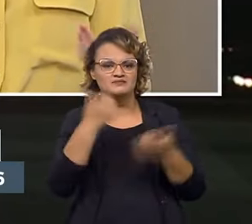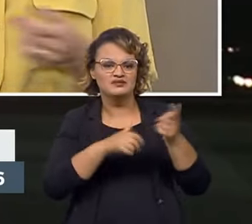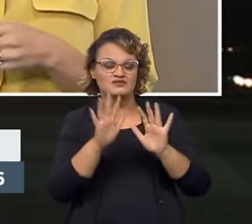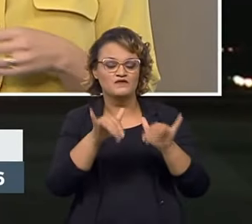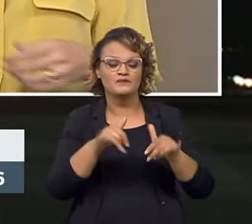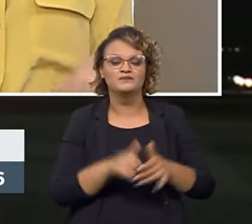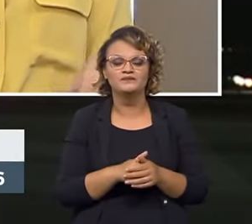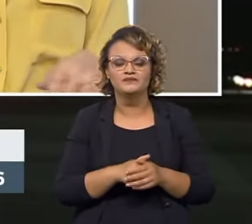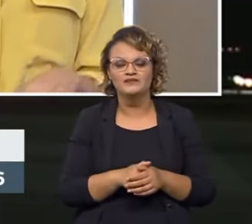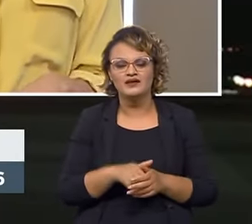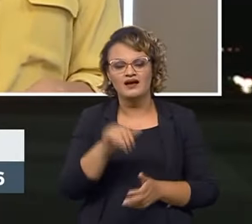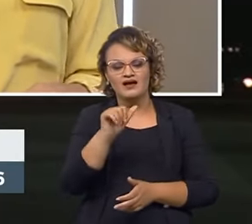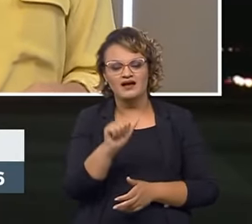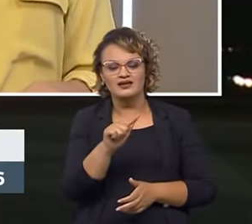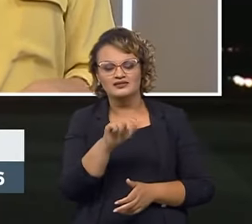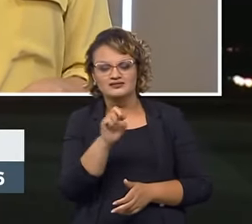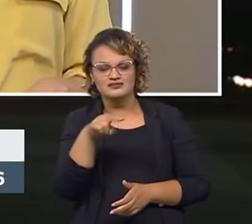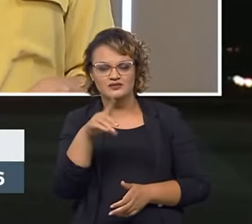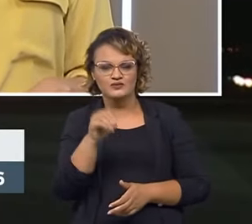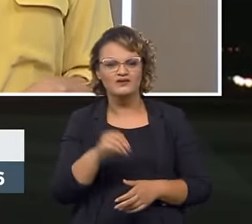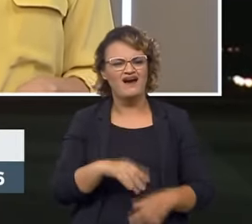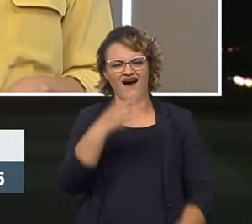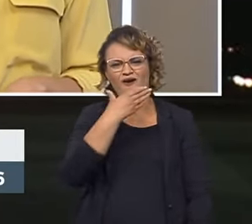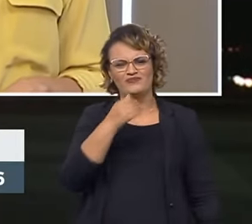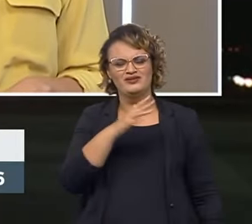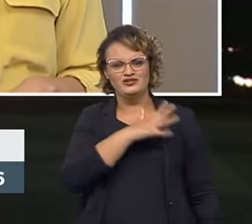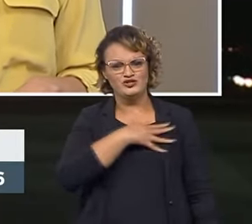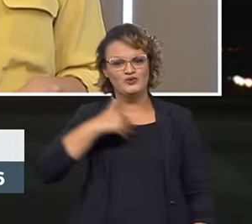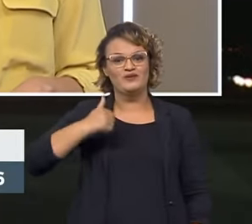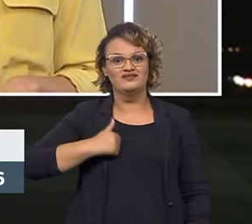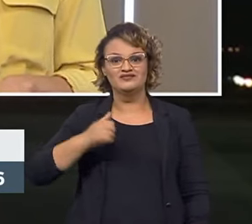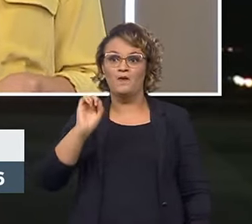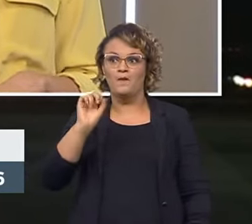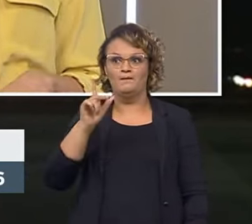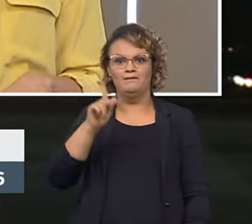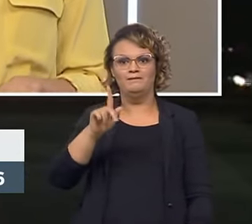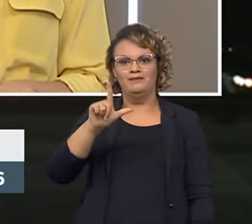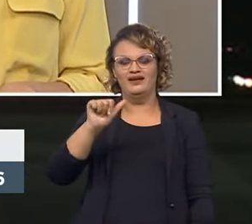Eu começo com você, Alessandro. Sócrates foi fantástico. Por que não Platão, né?